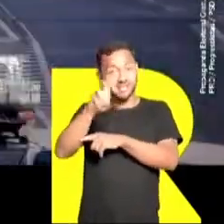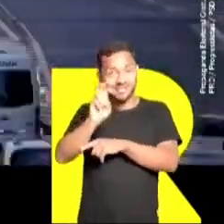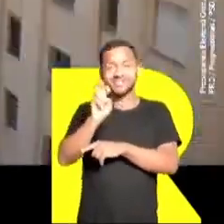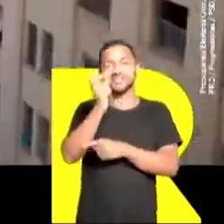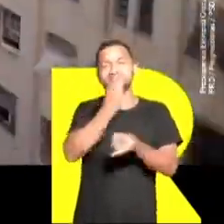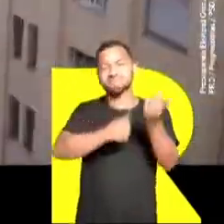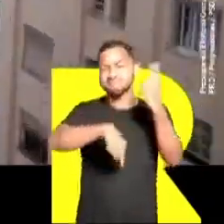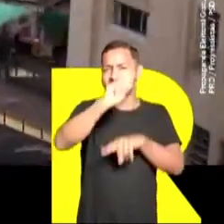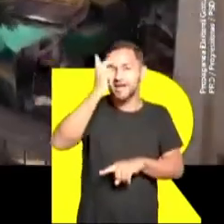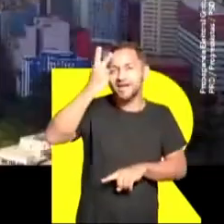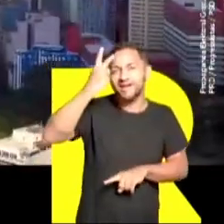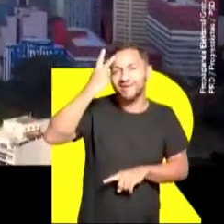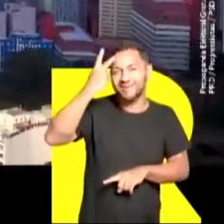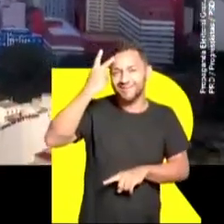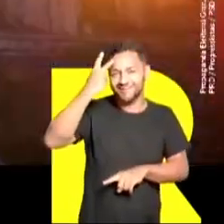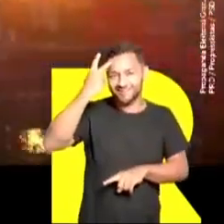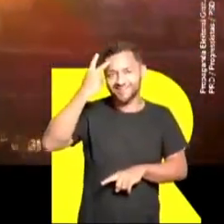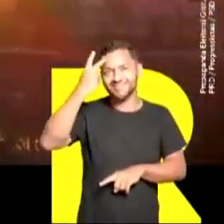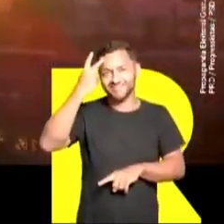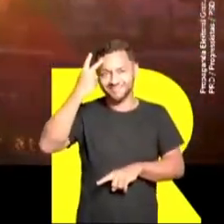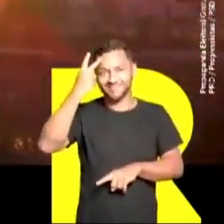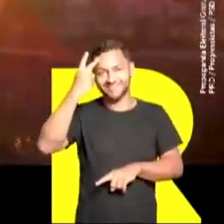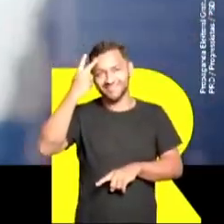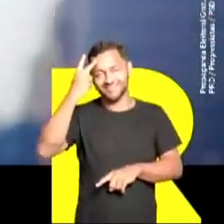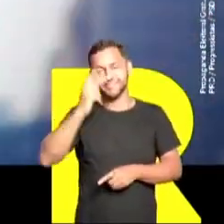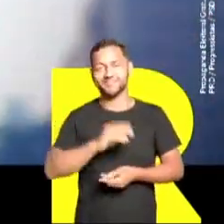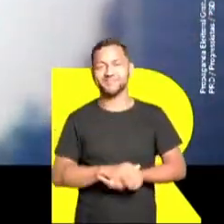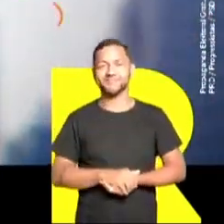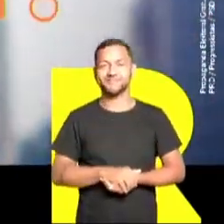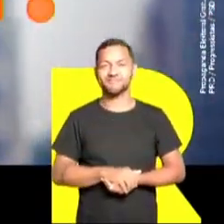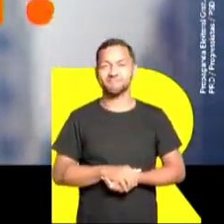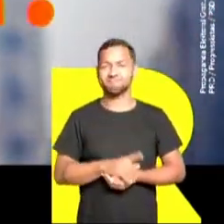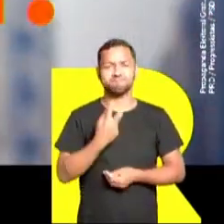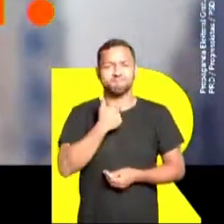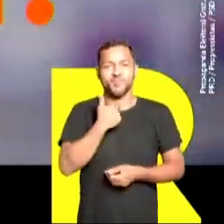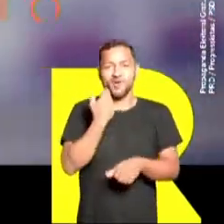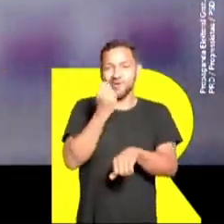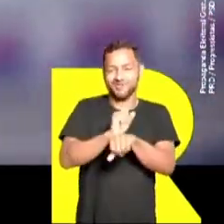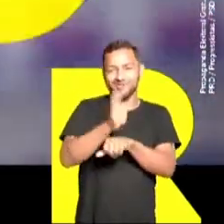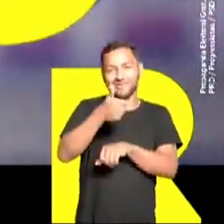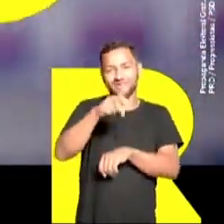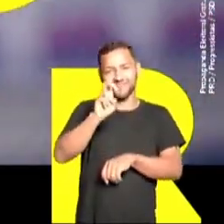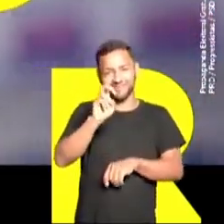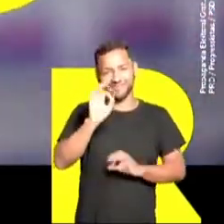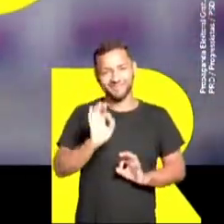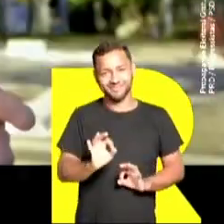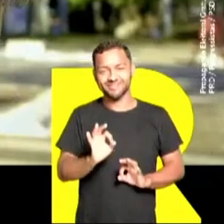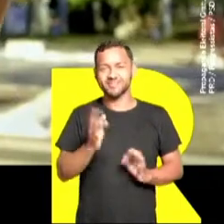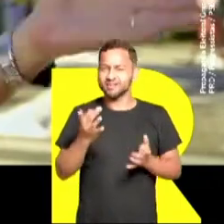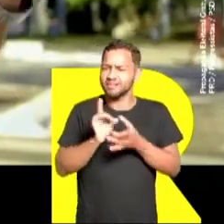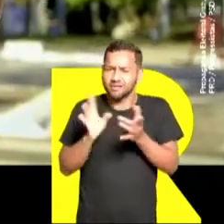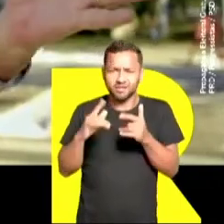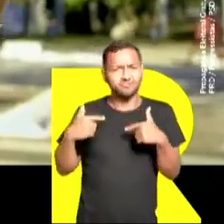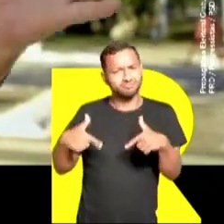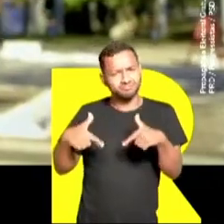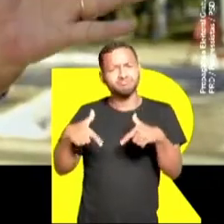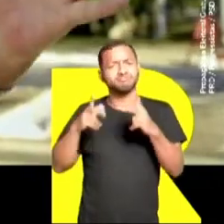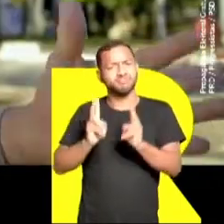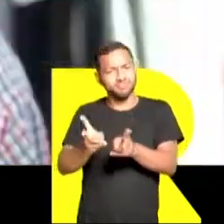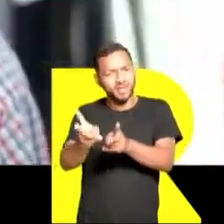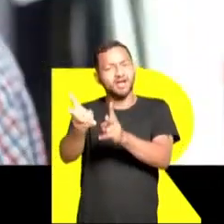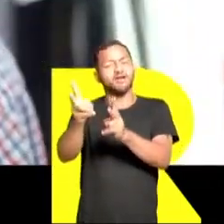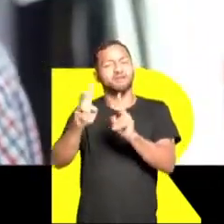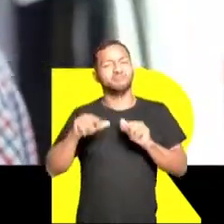É 15, São Paulo pra frente. Não pode parar, é 15. Deixa o cara